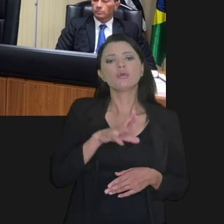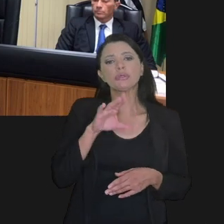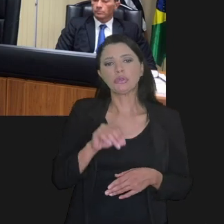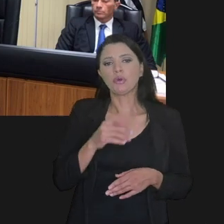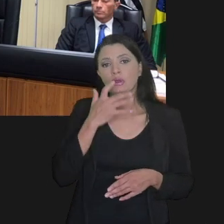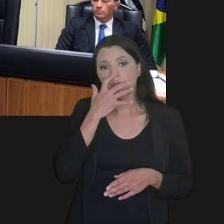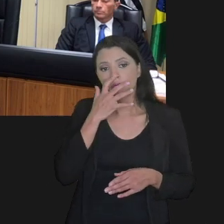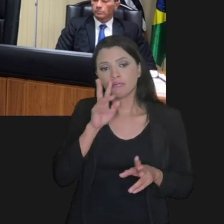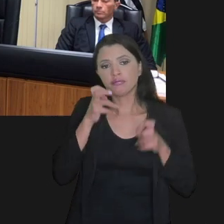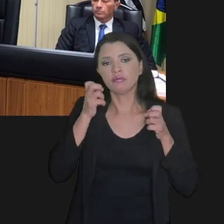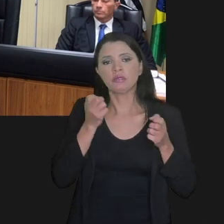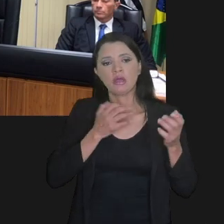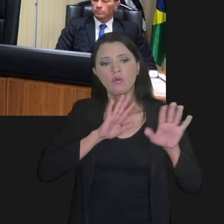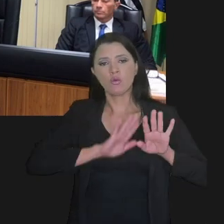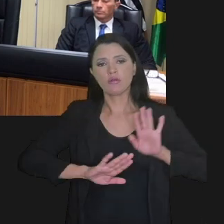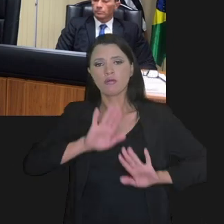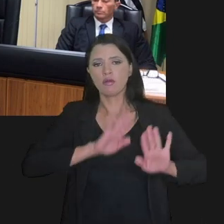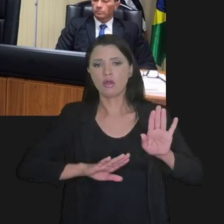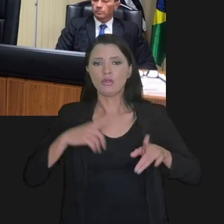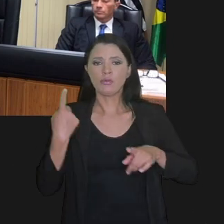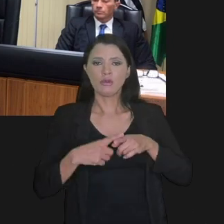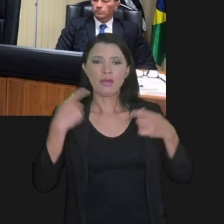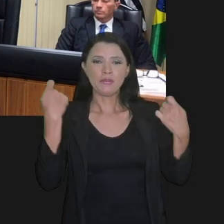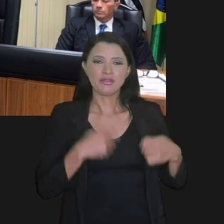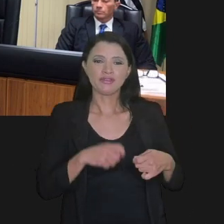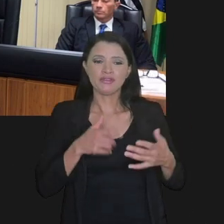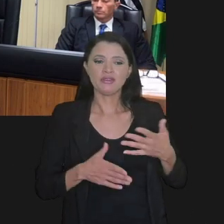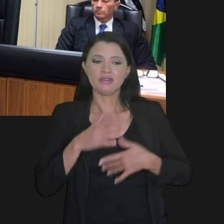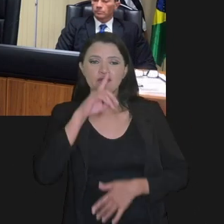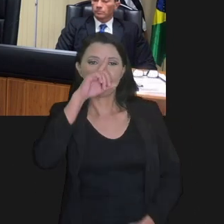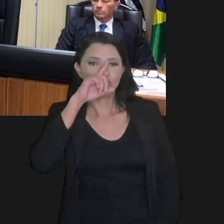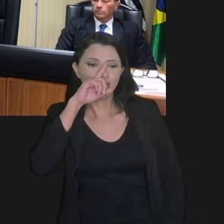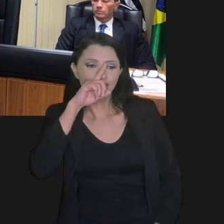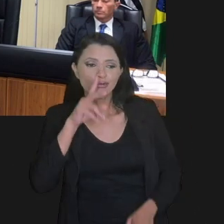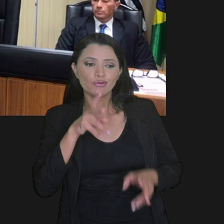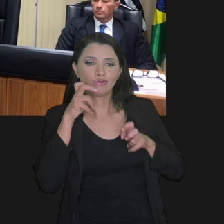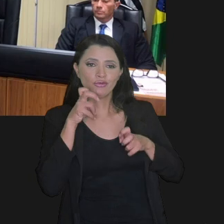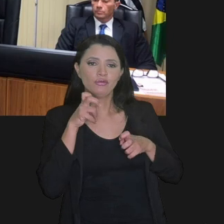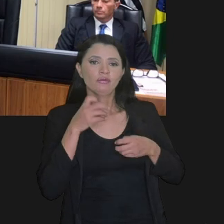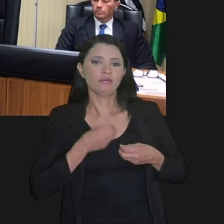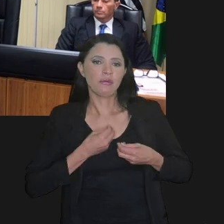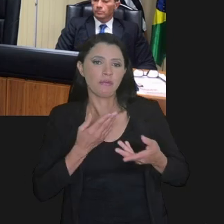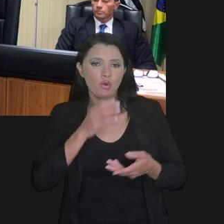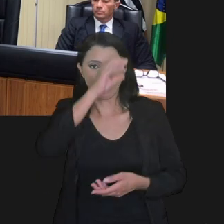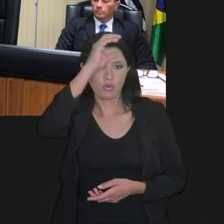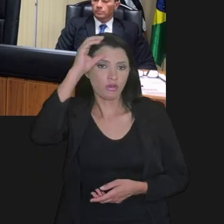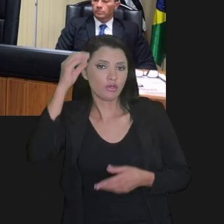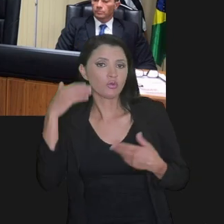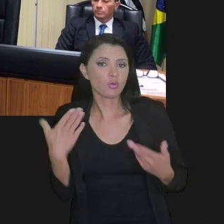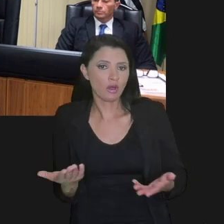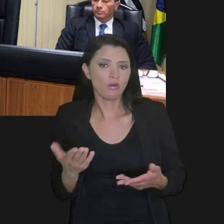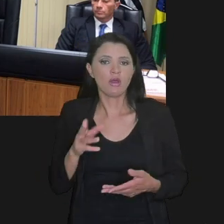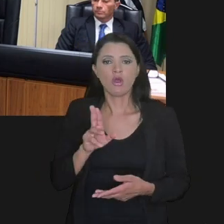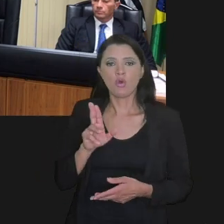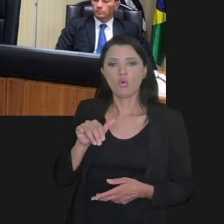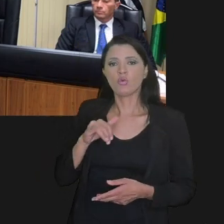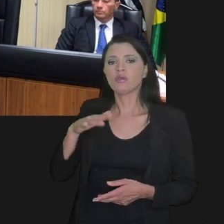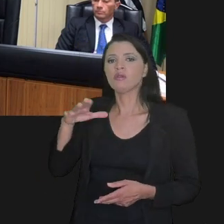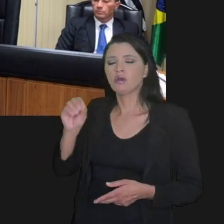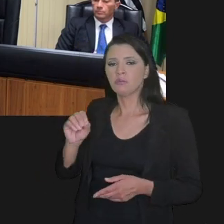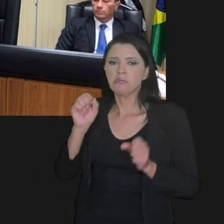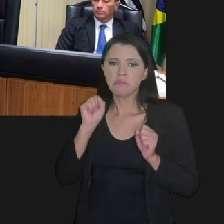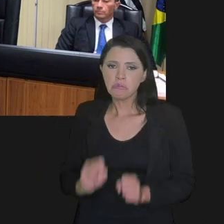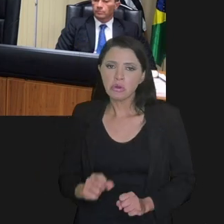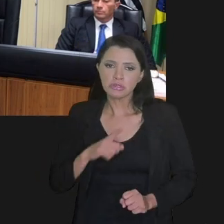é vista com muita cautela pela Fazenda Nacional, porque a gente precisa verificar o nível de risco que a gente está expondo o nosso cliente,